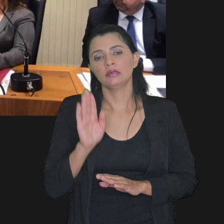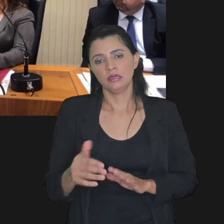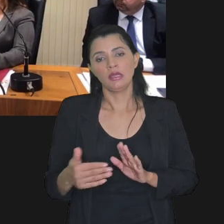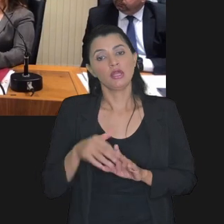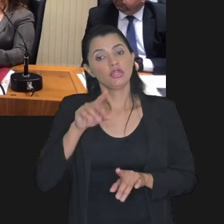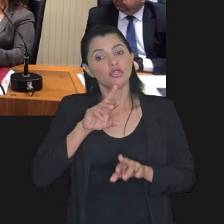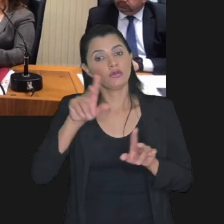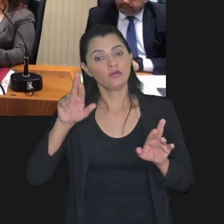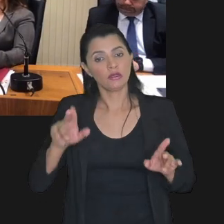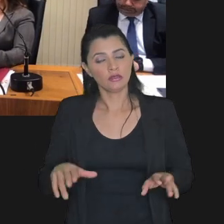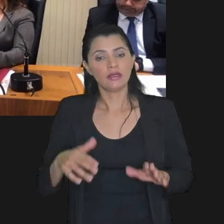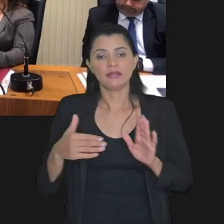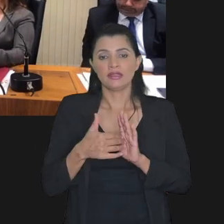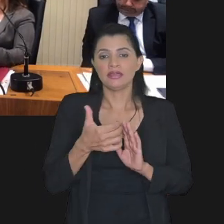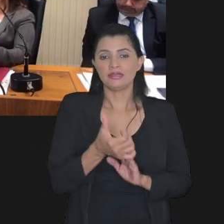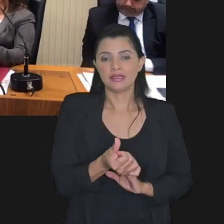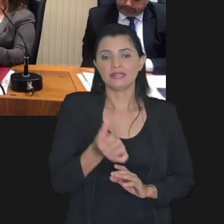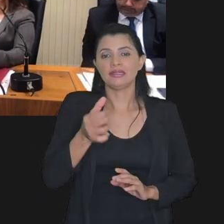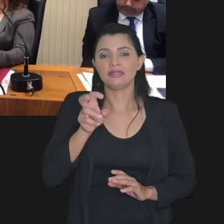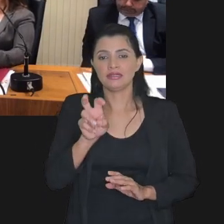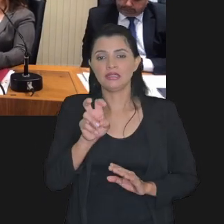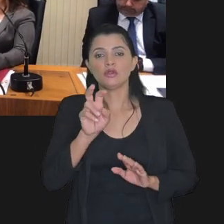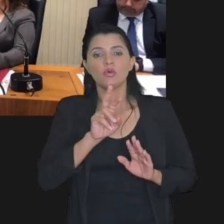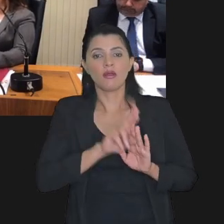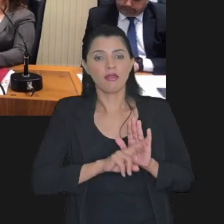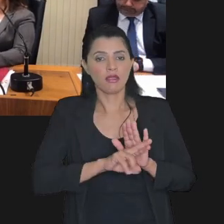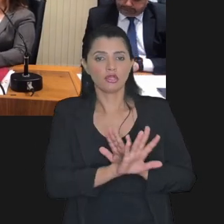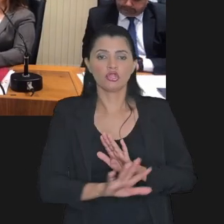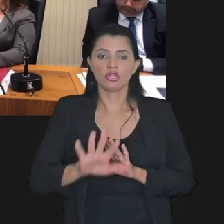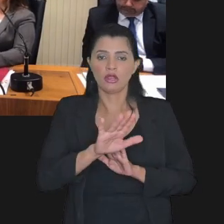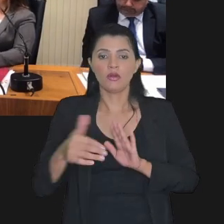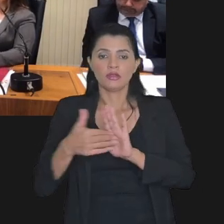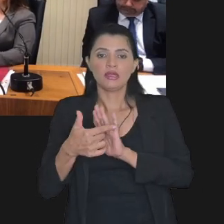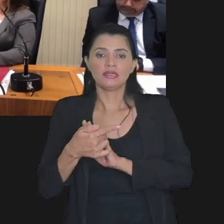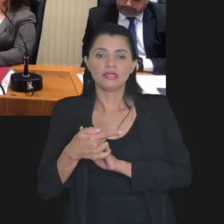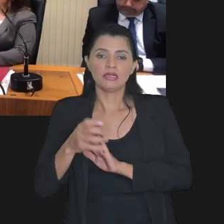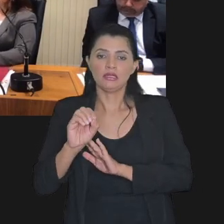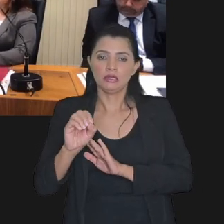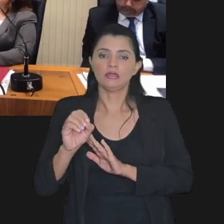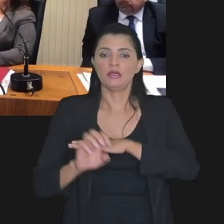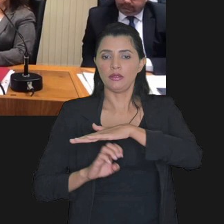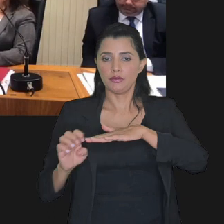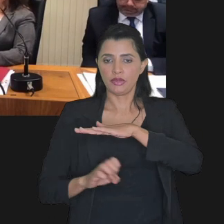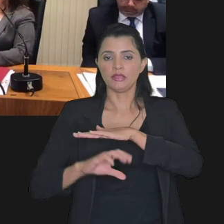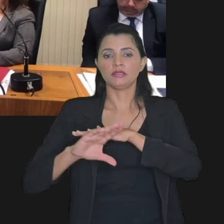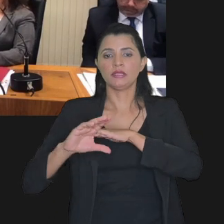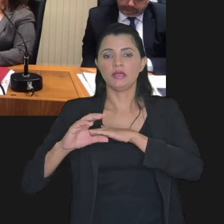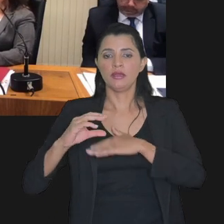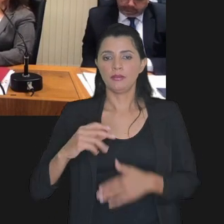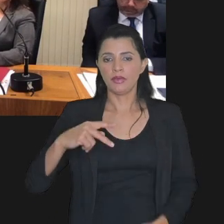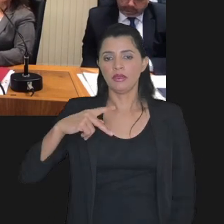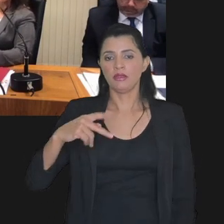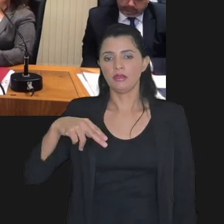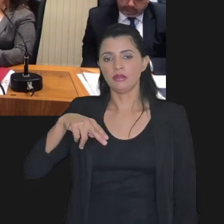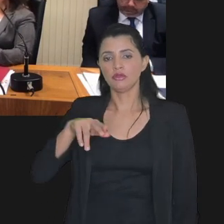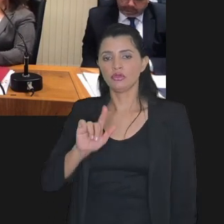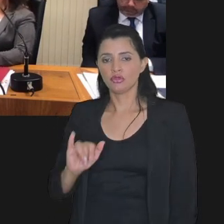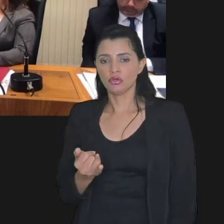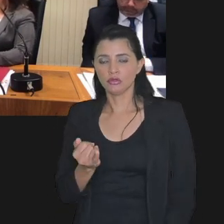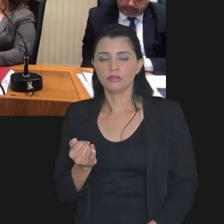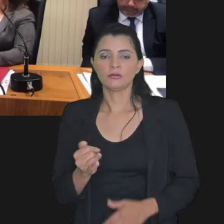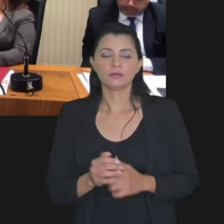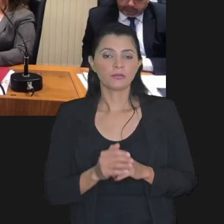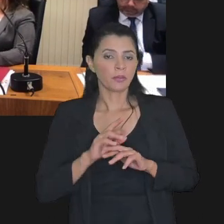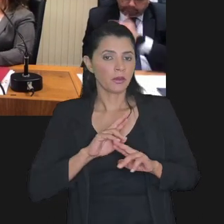para diferenciado até 65 na regra geral e até 70 para empresas em RJ não podem ser negociados também já